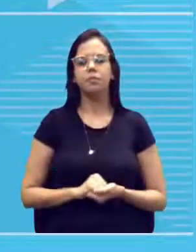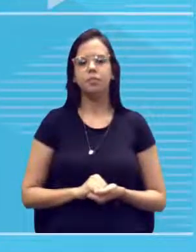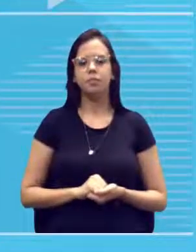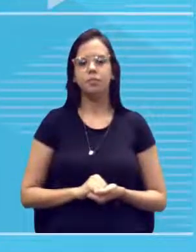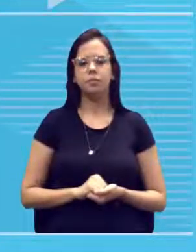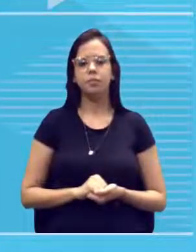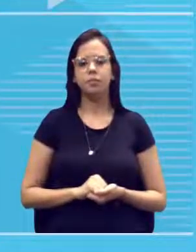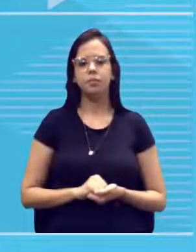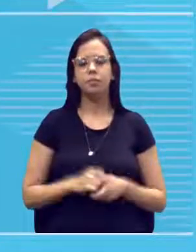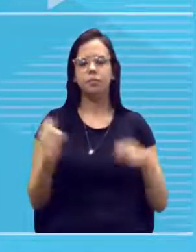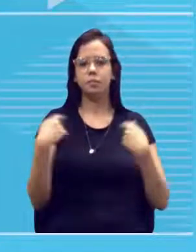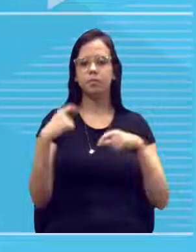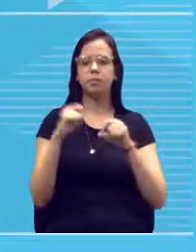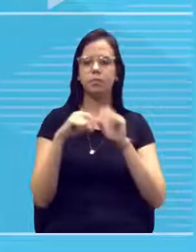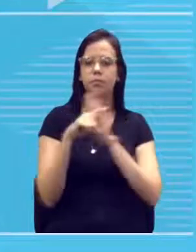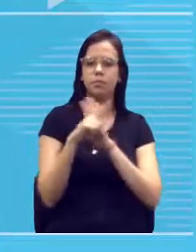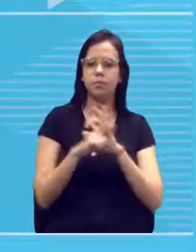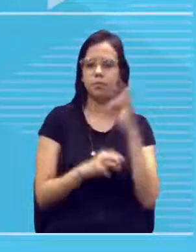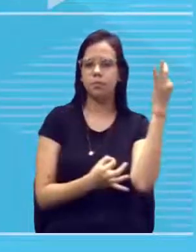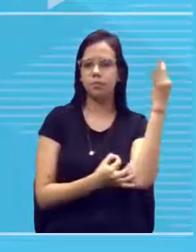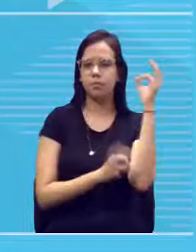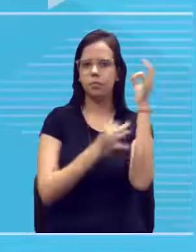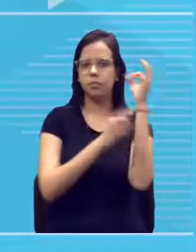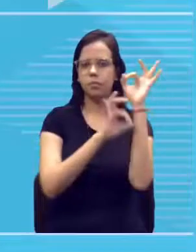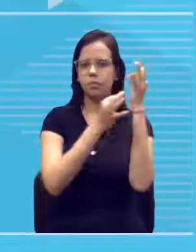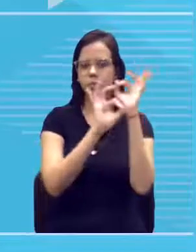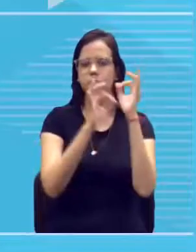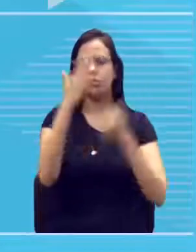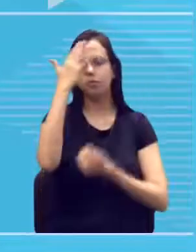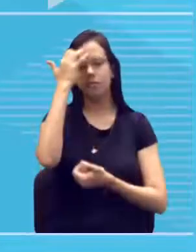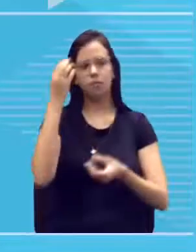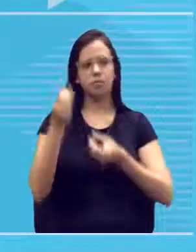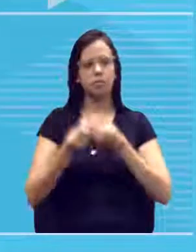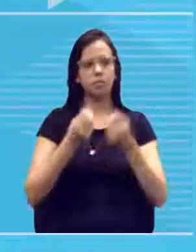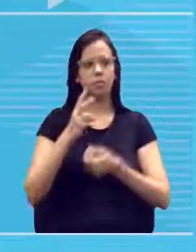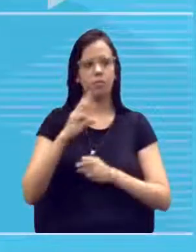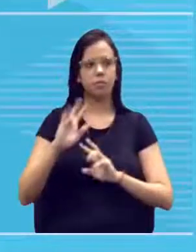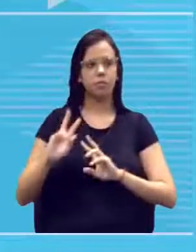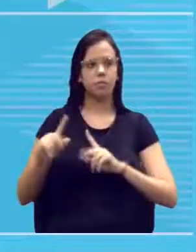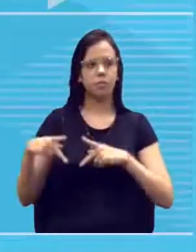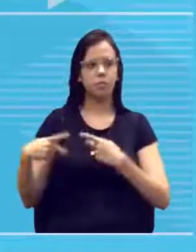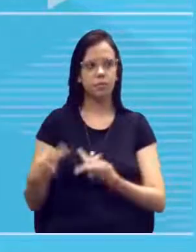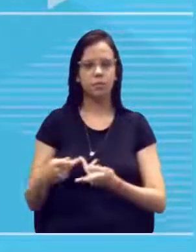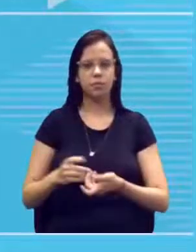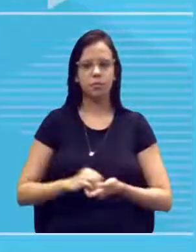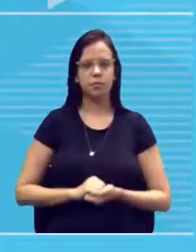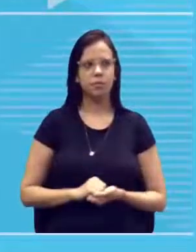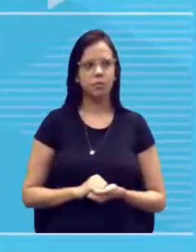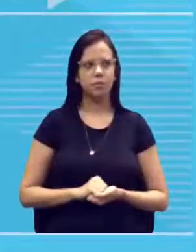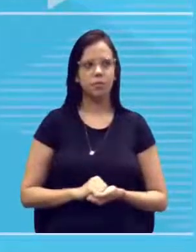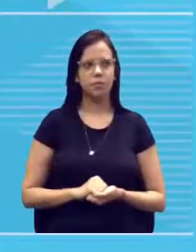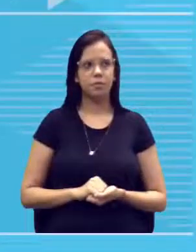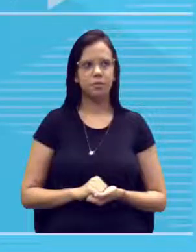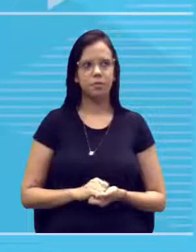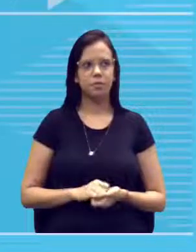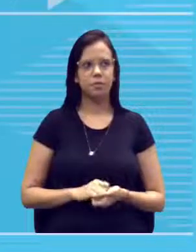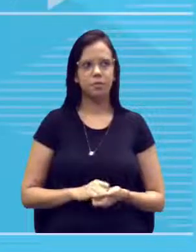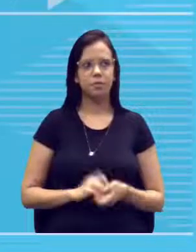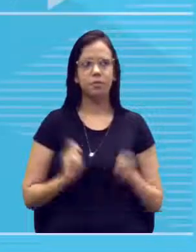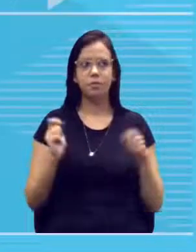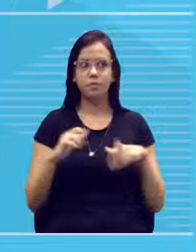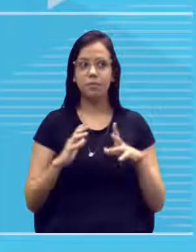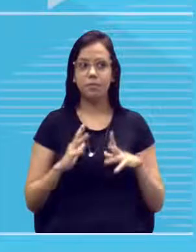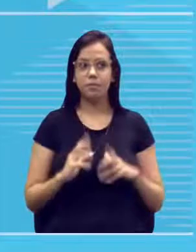gente fazer essa investigação para poder saber como é que elas vão ser passadas. Tem como limpar essa notificação que eu deixei aberta?